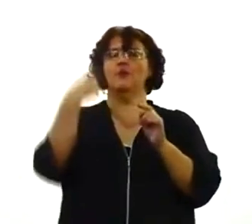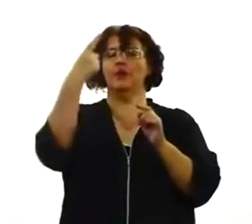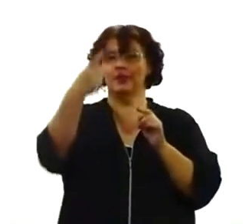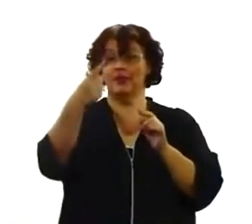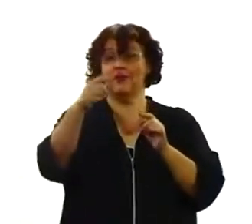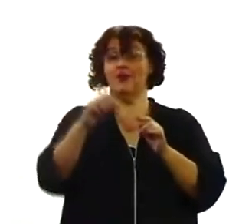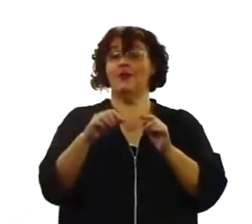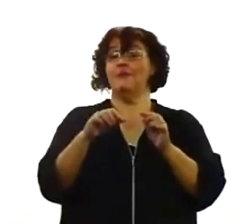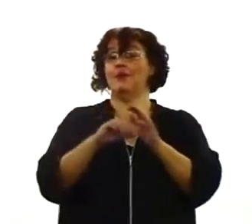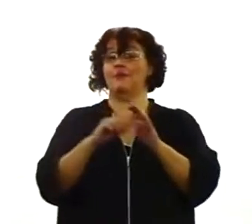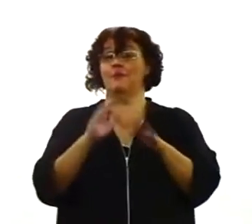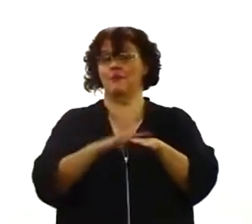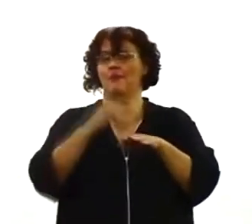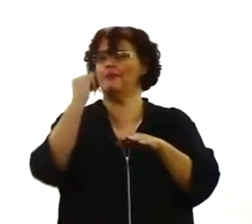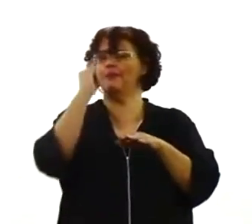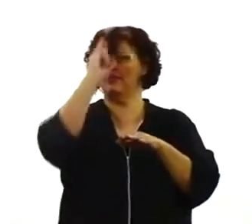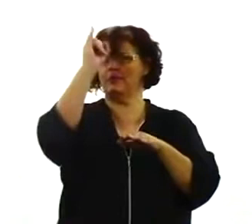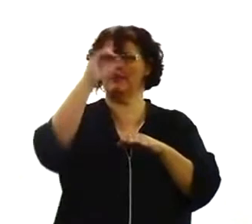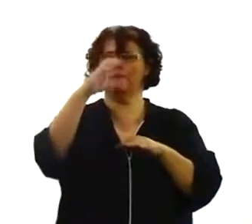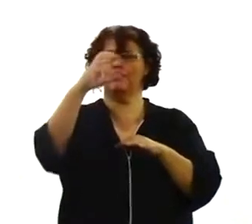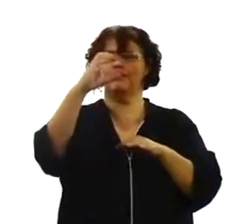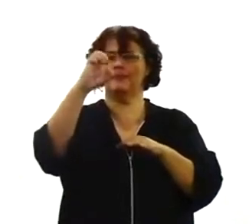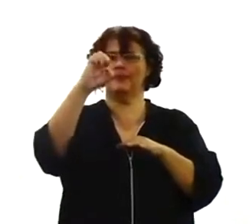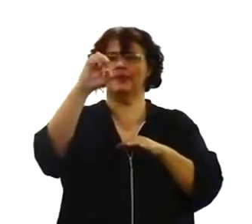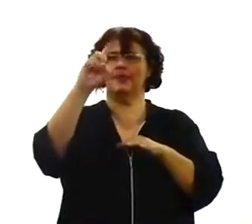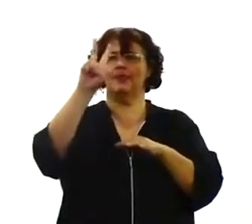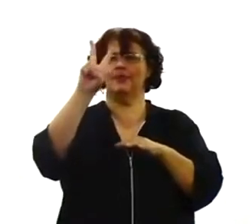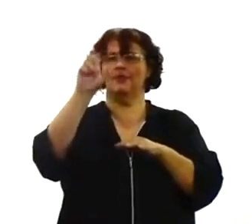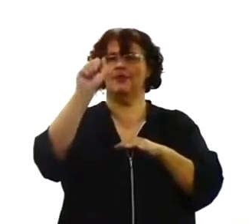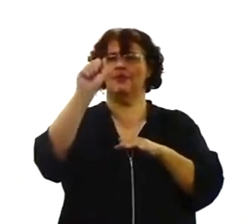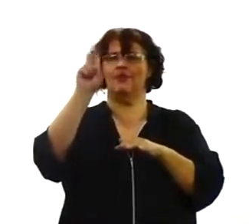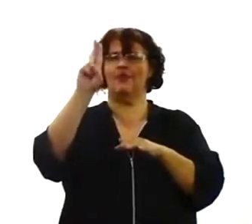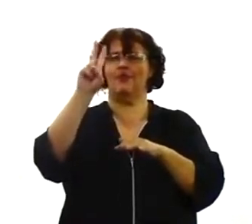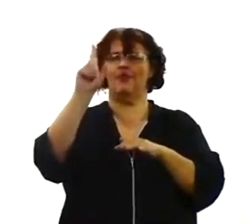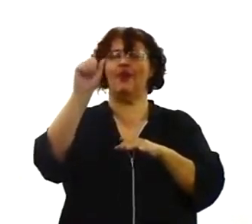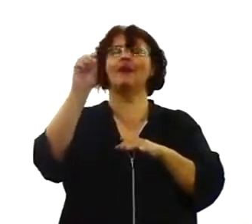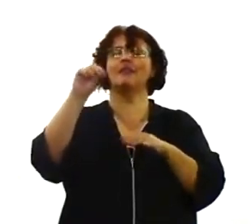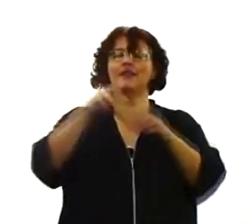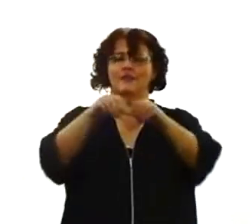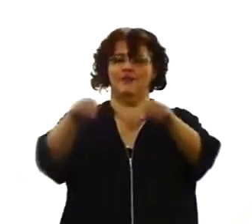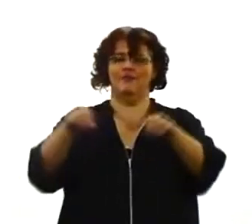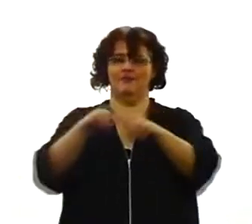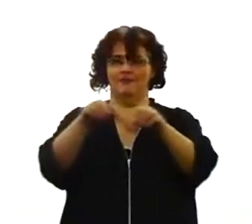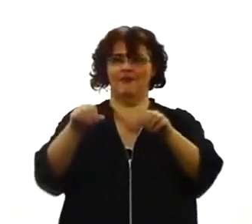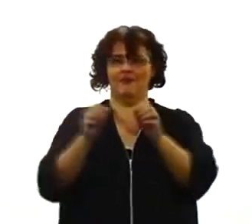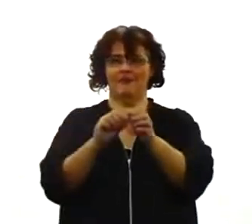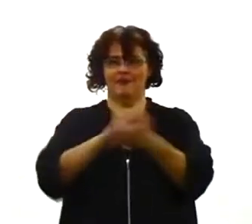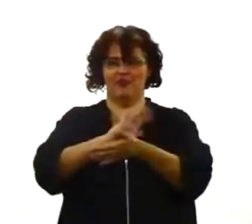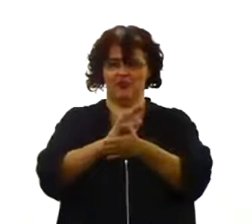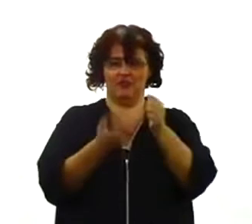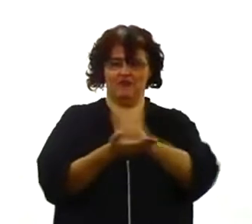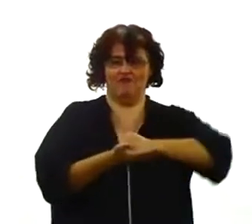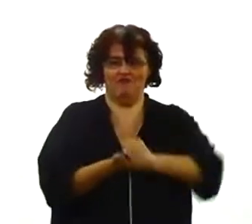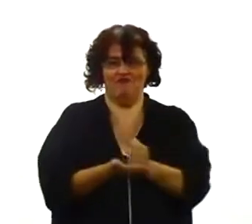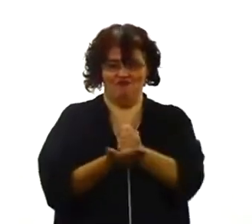farinha. Então eles pegavam aquela cevada, as primeiras, e aquela cevada, então era